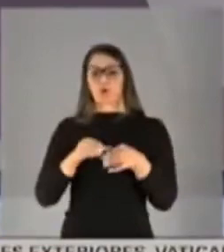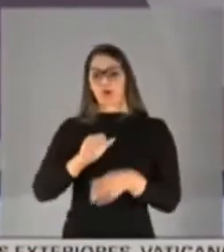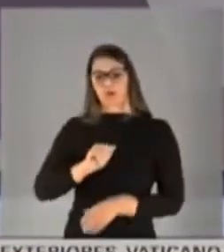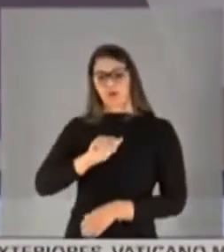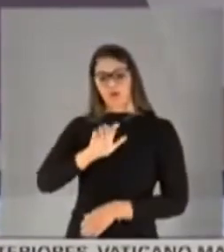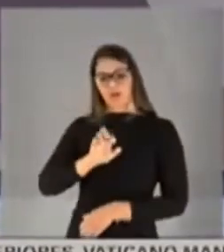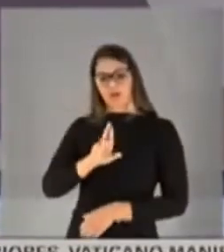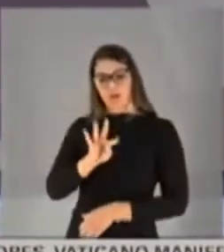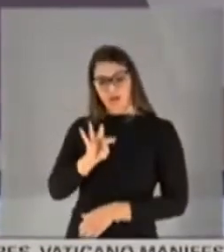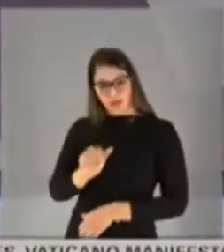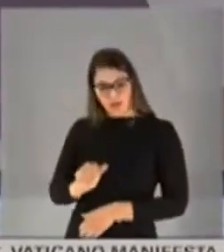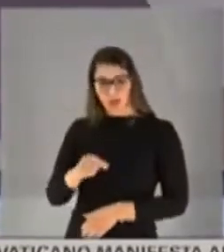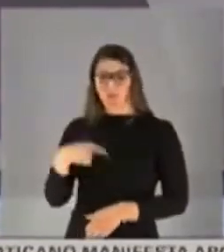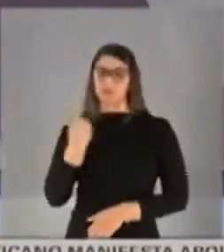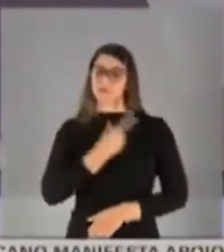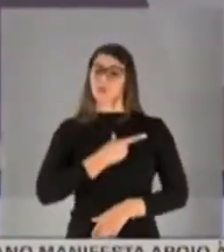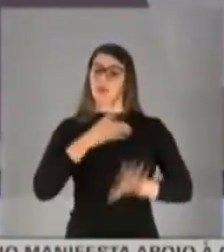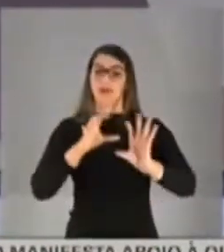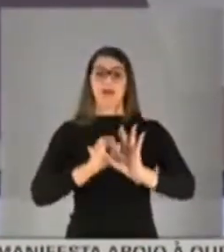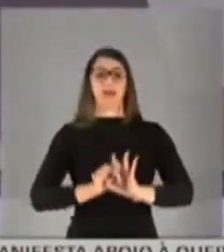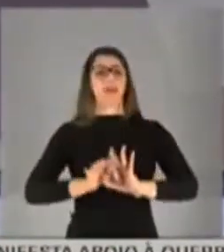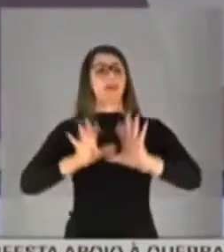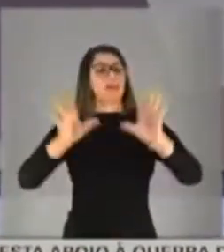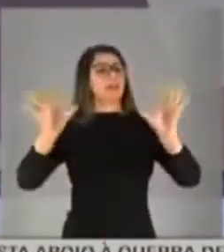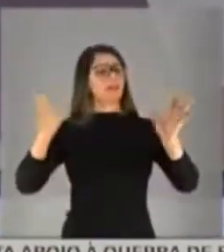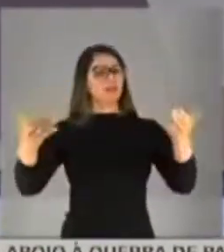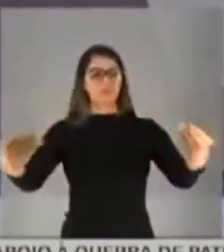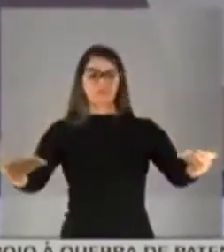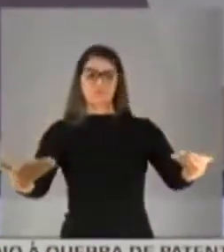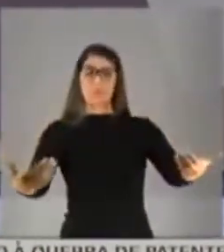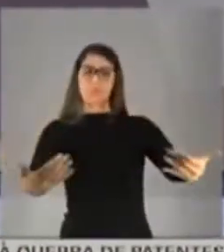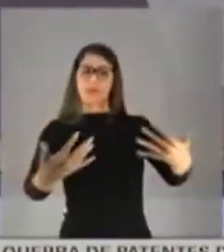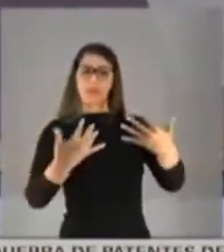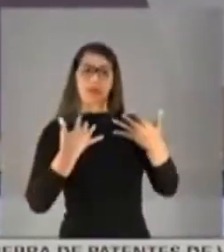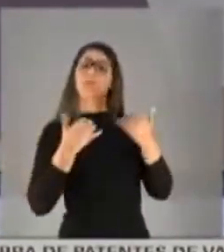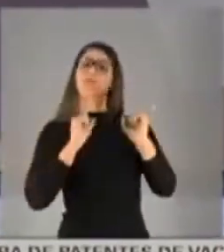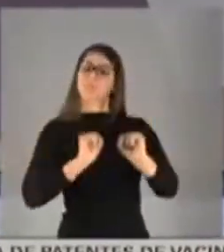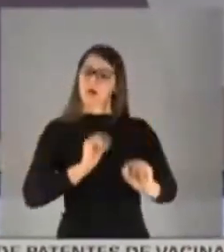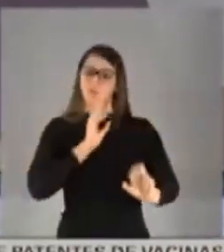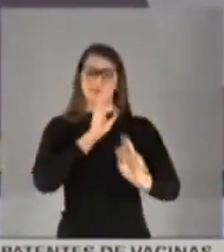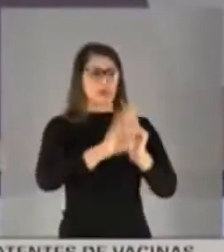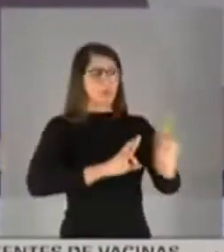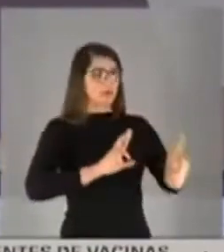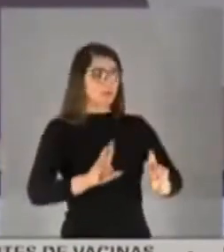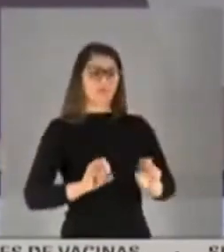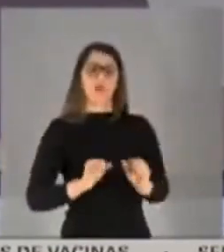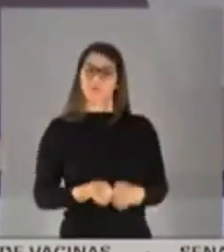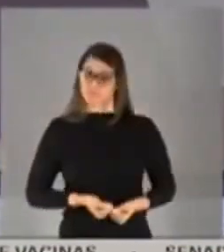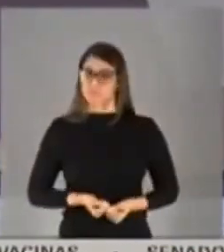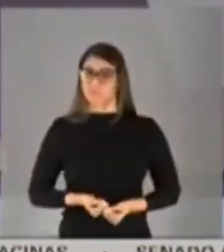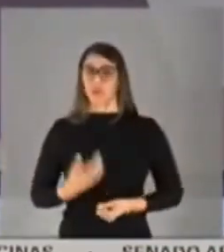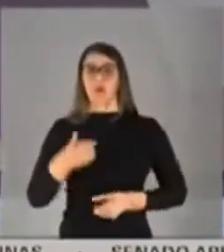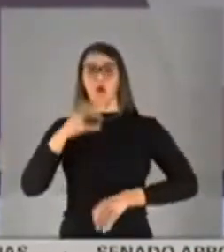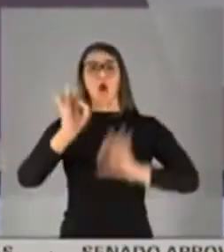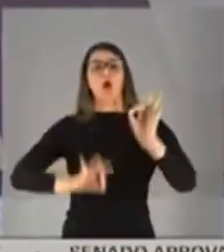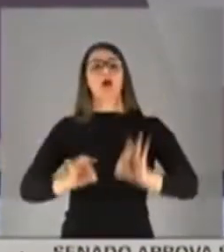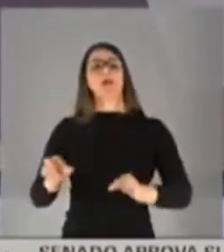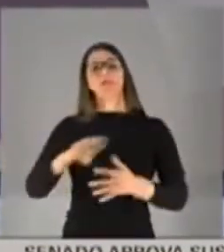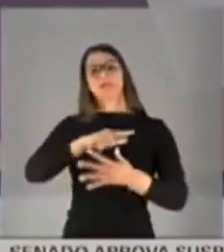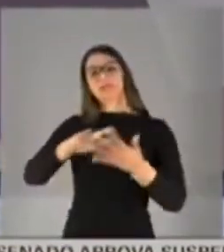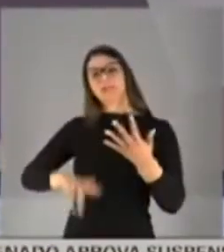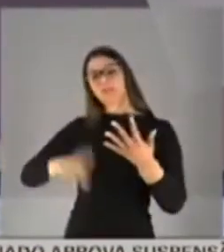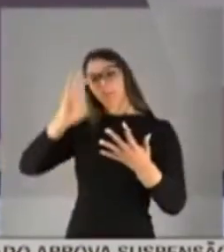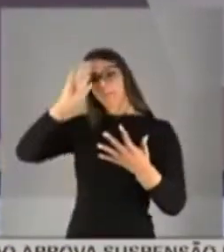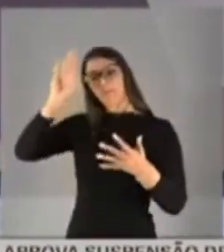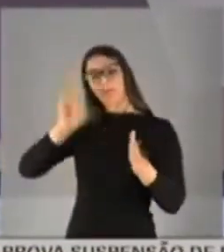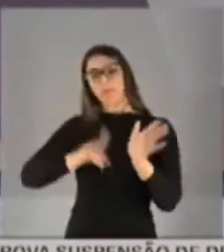os pesquisadores estão todos à disposição dessa comissão para responder a qualquer detalhe, qualquer pergunta, mas organizei aqui cinco perguntas